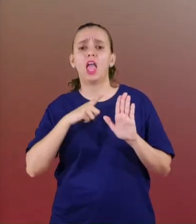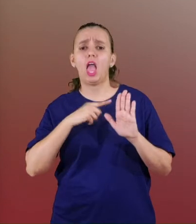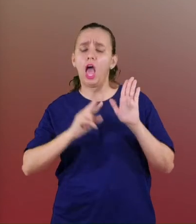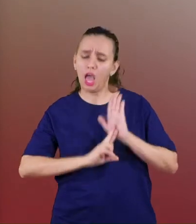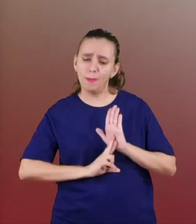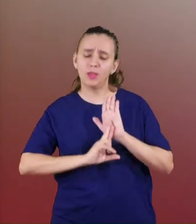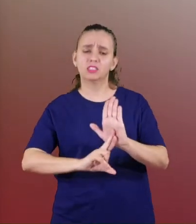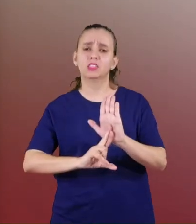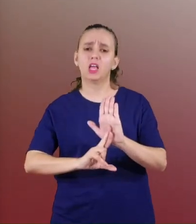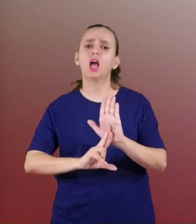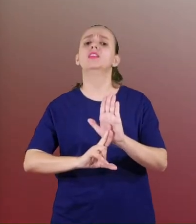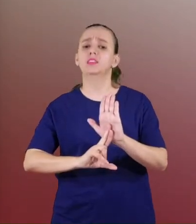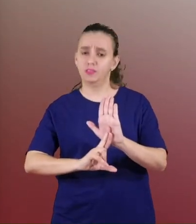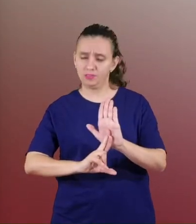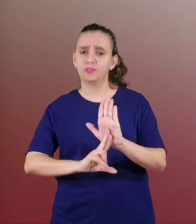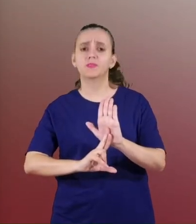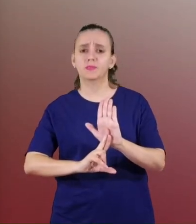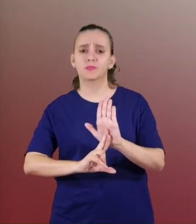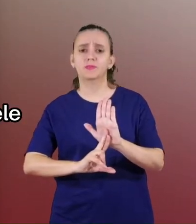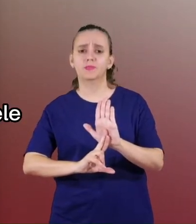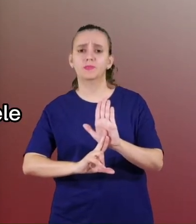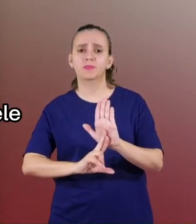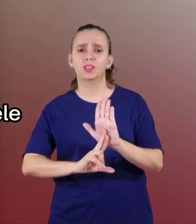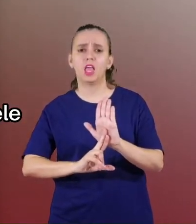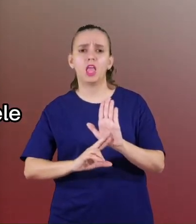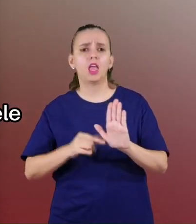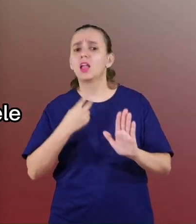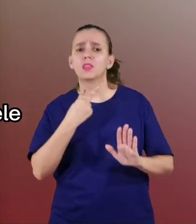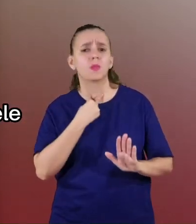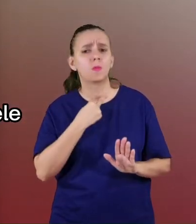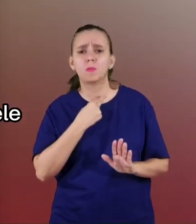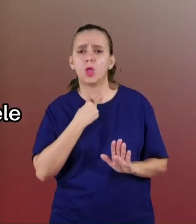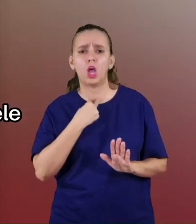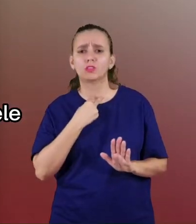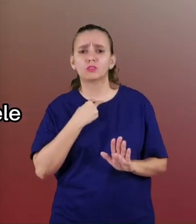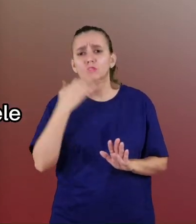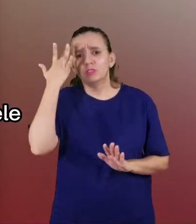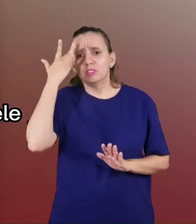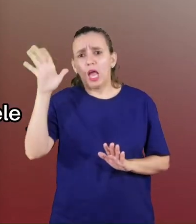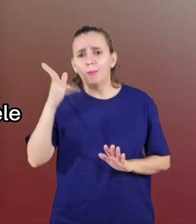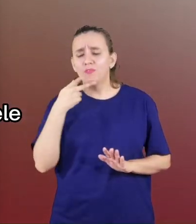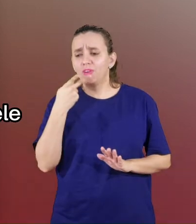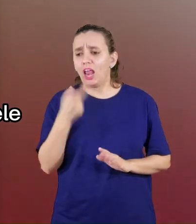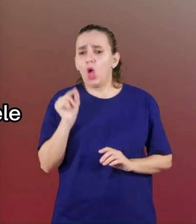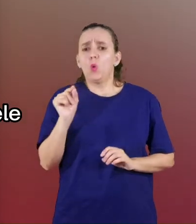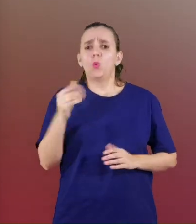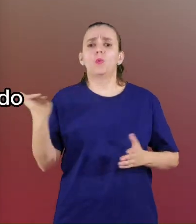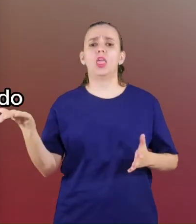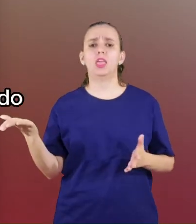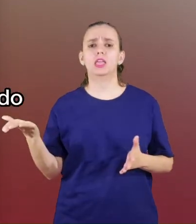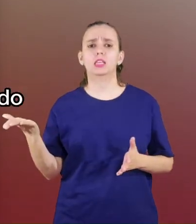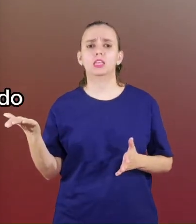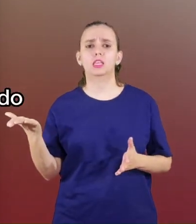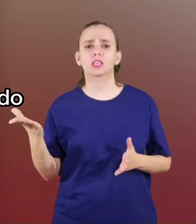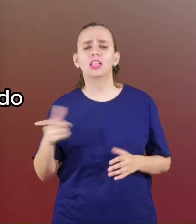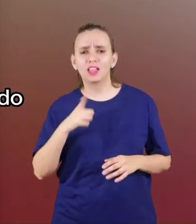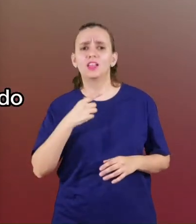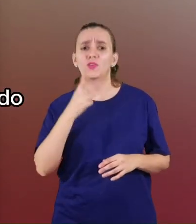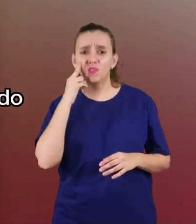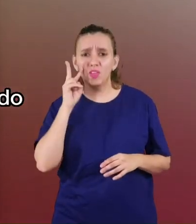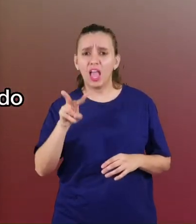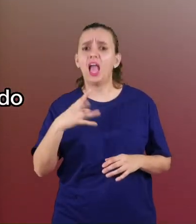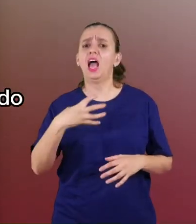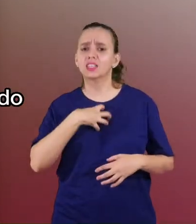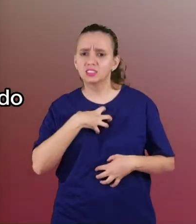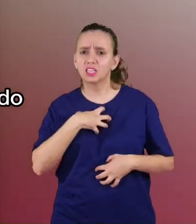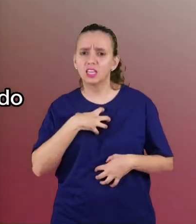ser representado e não pode, ele não sabe falar por ele, e assim vem nós